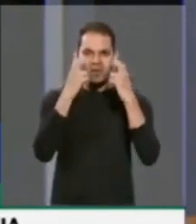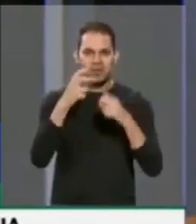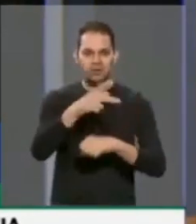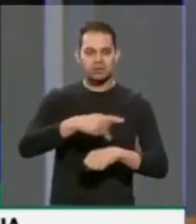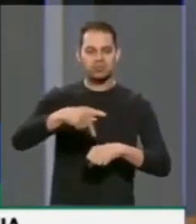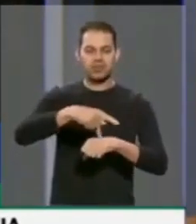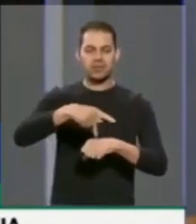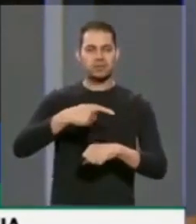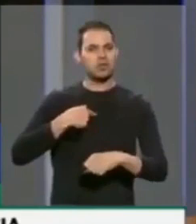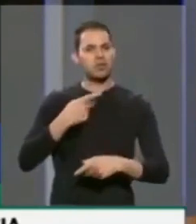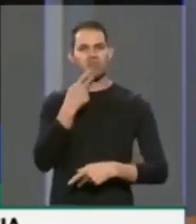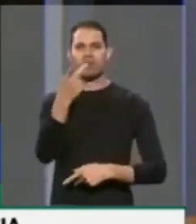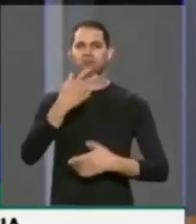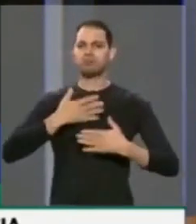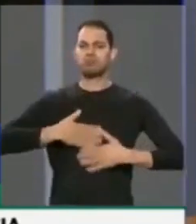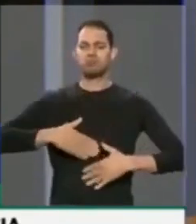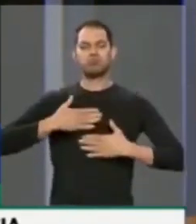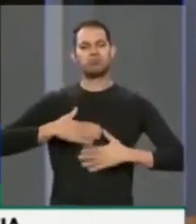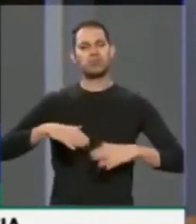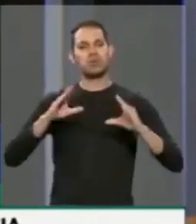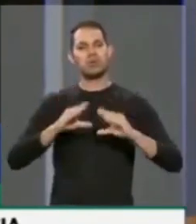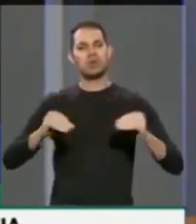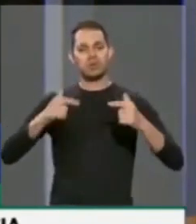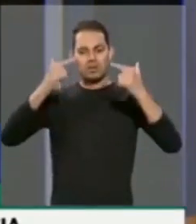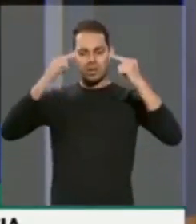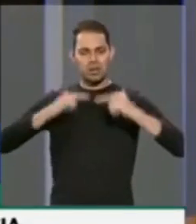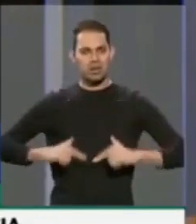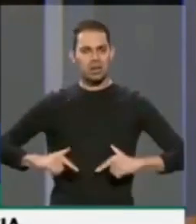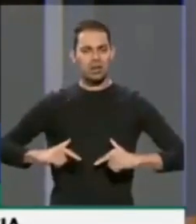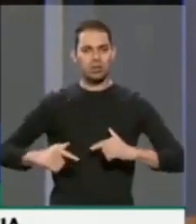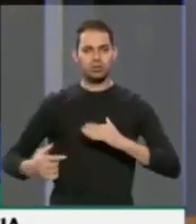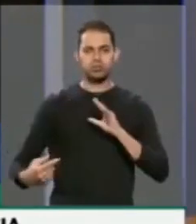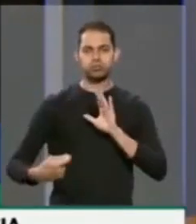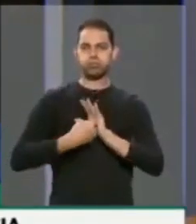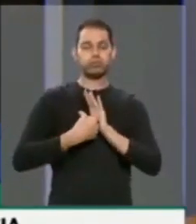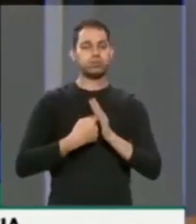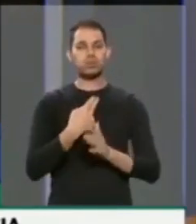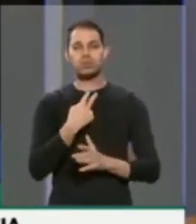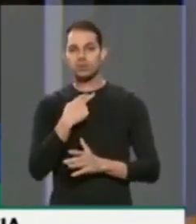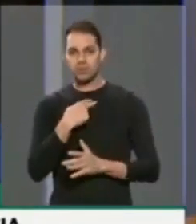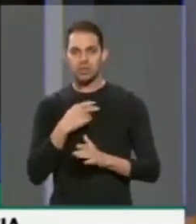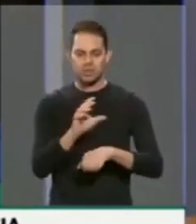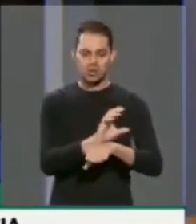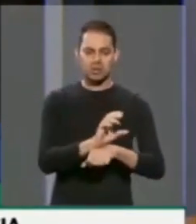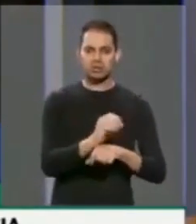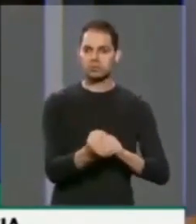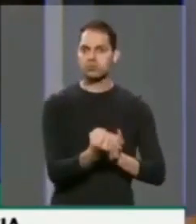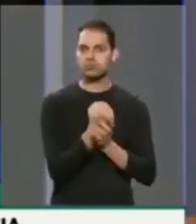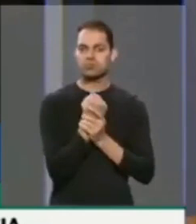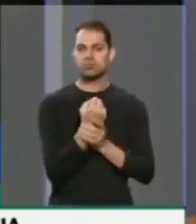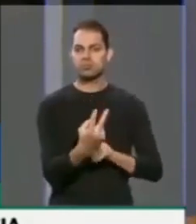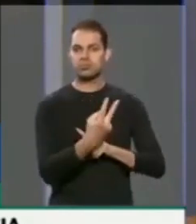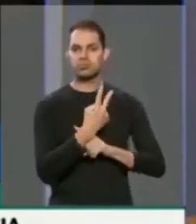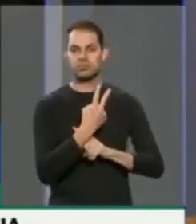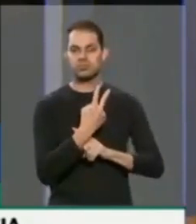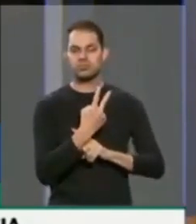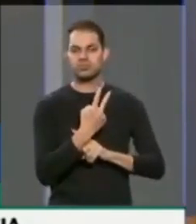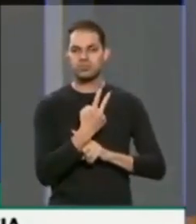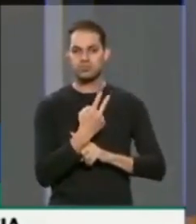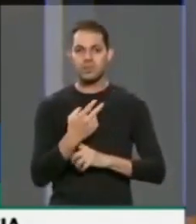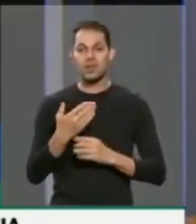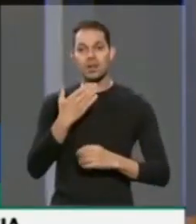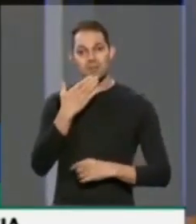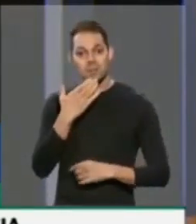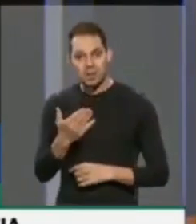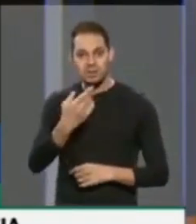Eu falo isso aqui com muita tranquilidade, usando a minha imunidade parlamentar, que me garante a Constituição. Peço aqui que